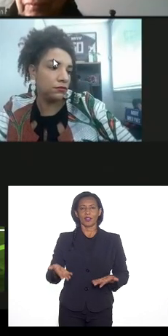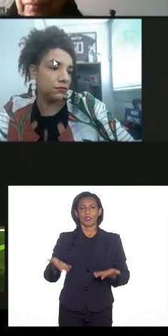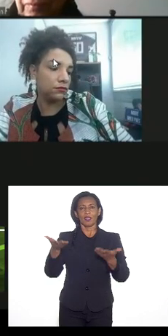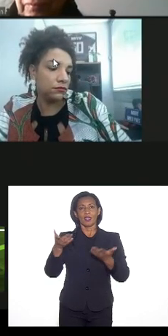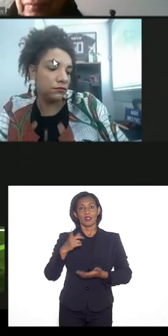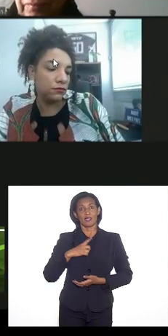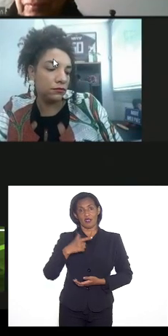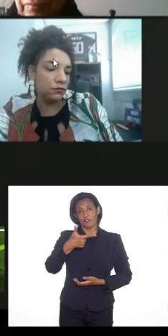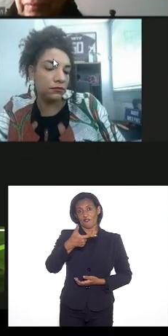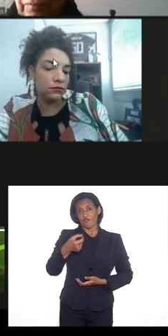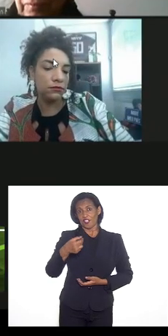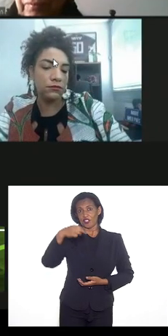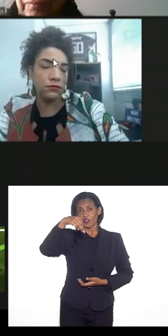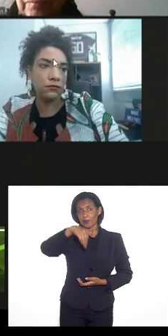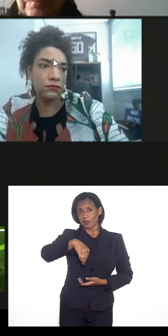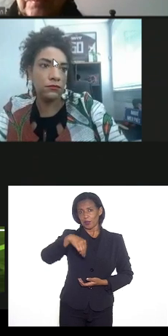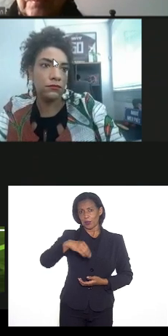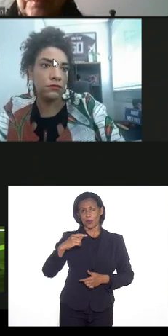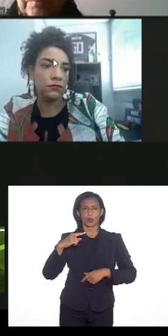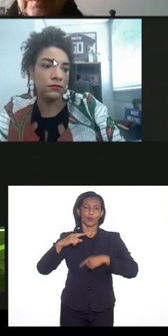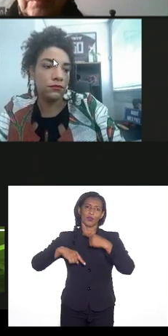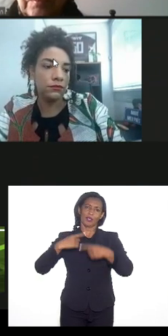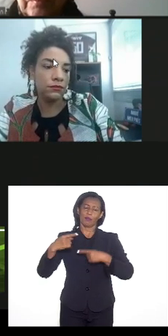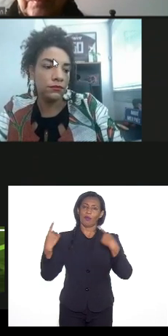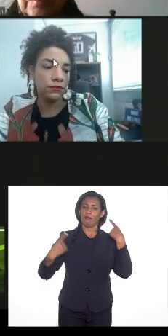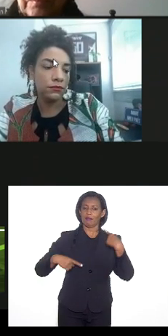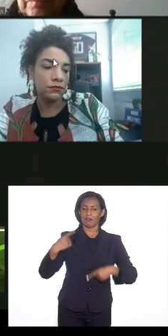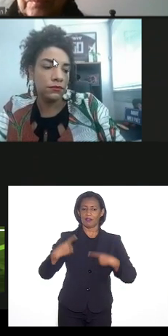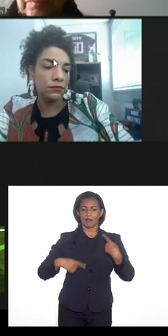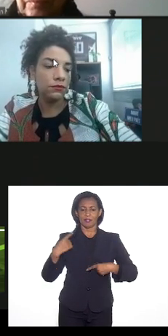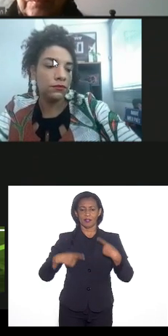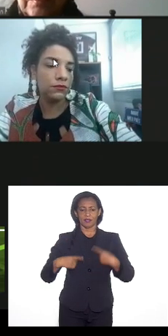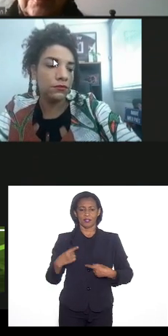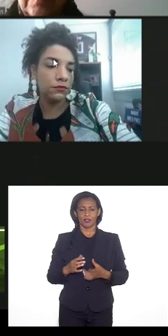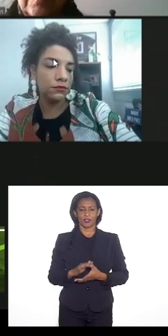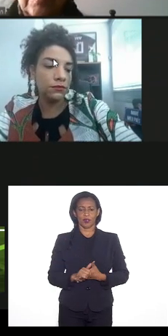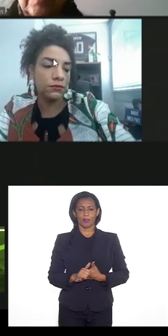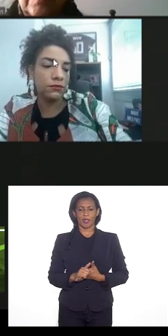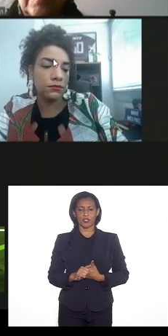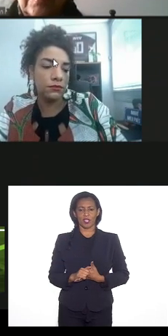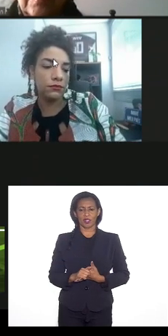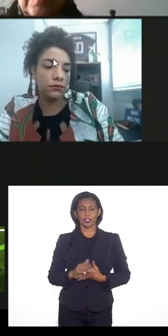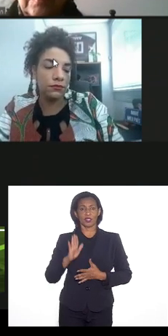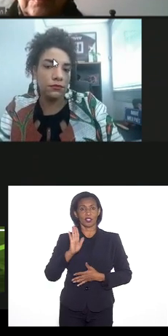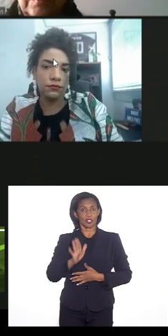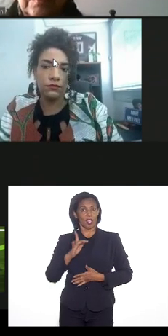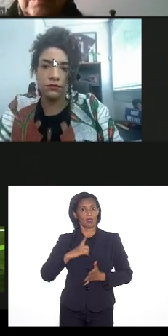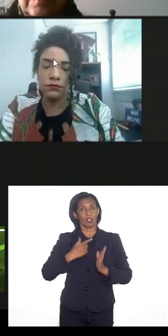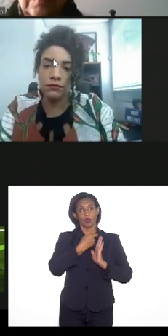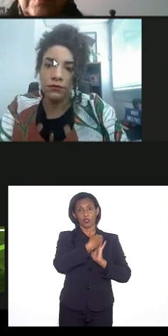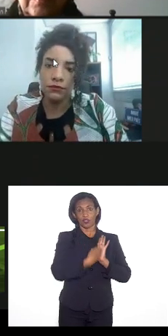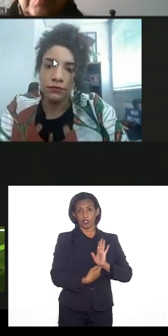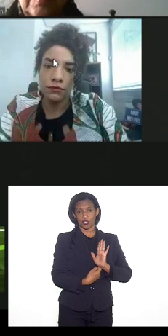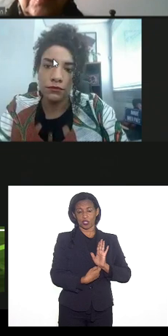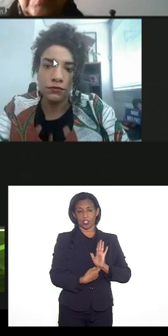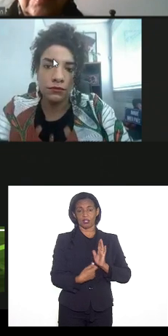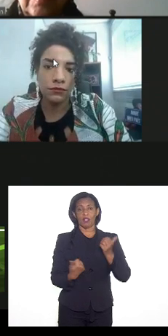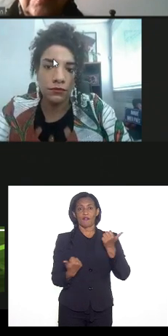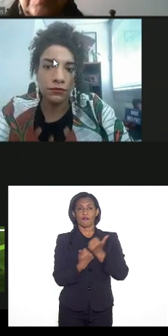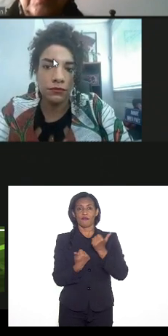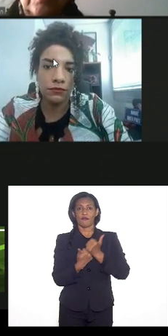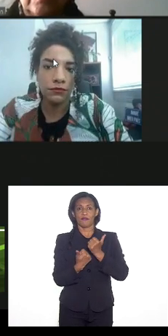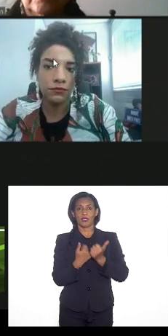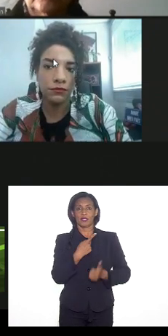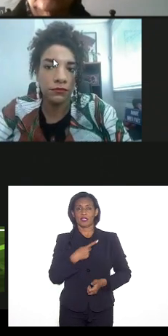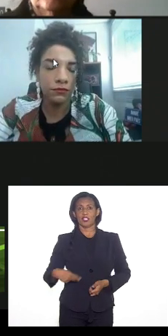tem 20 minutos em seguida eu abro para debate para a formulação das questões já estando inscrito a vice-presidente